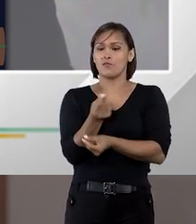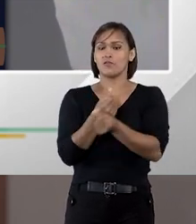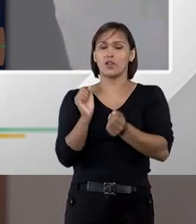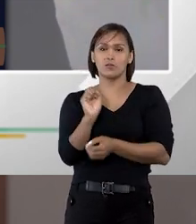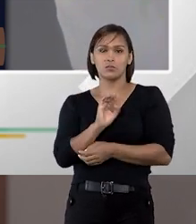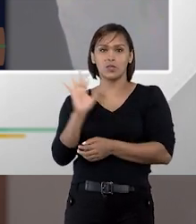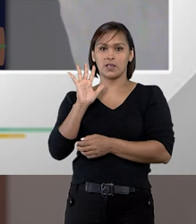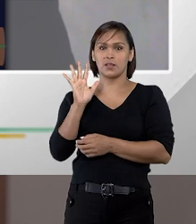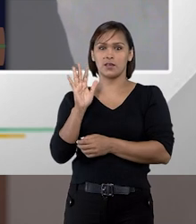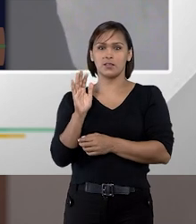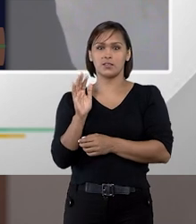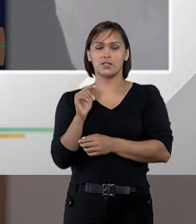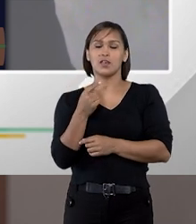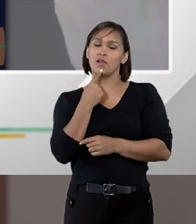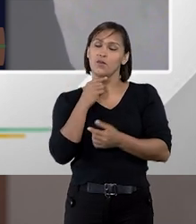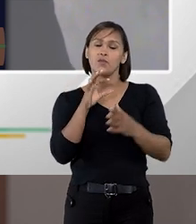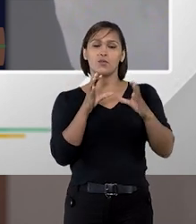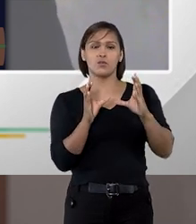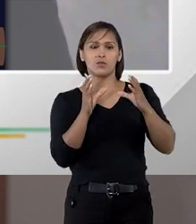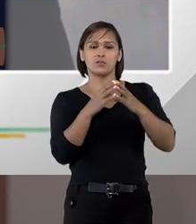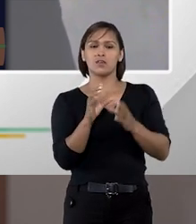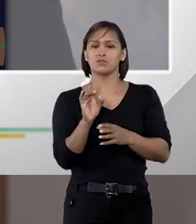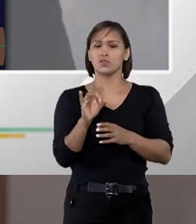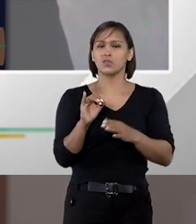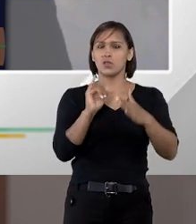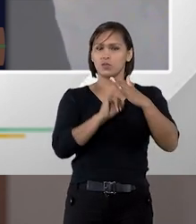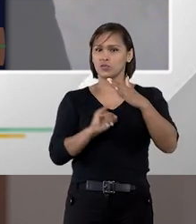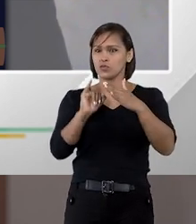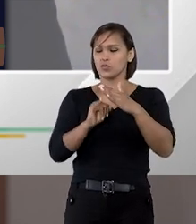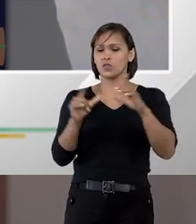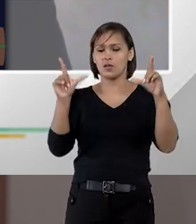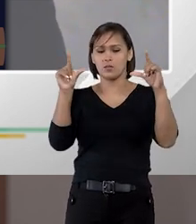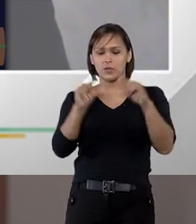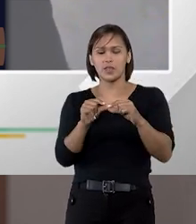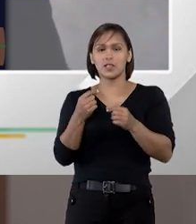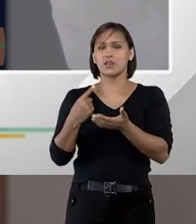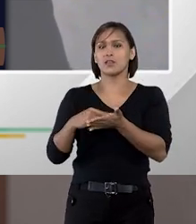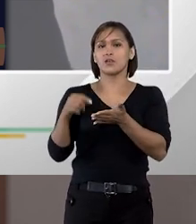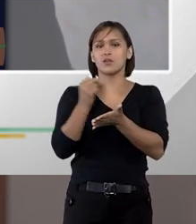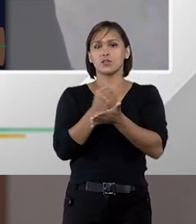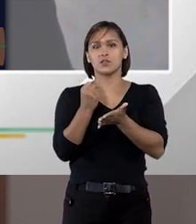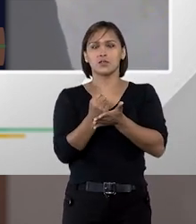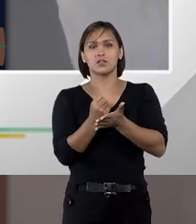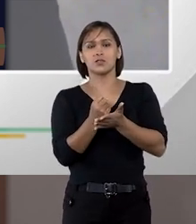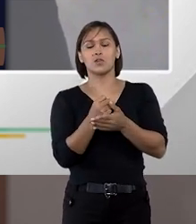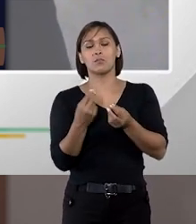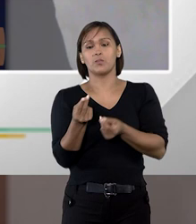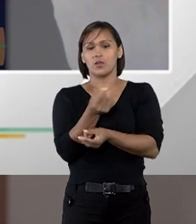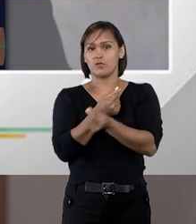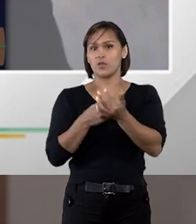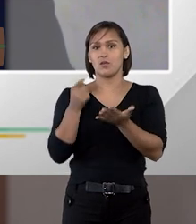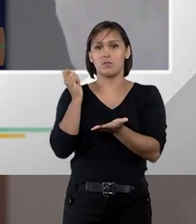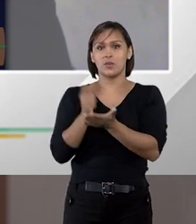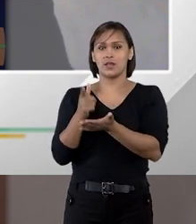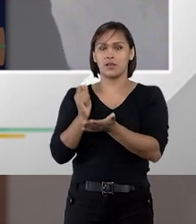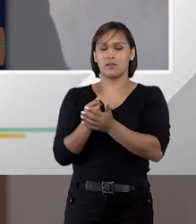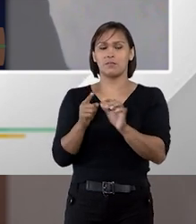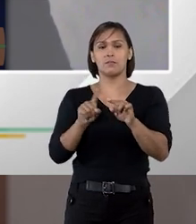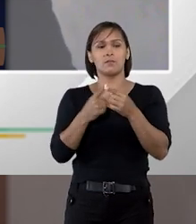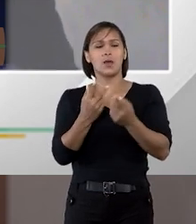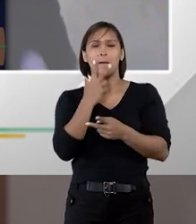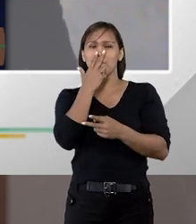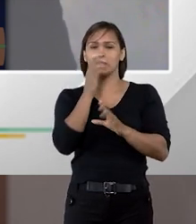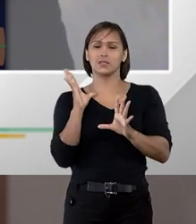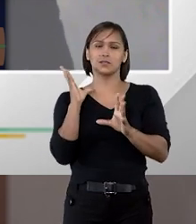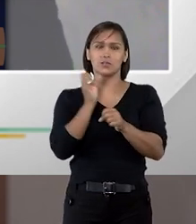valores mais elevados provavelmente o disputas de board não será um instituto para pequenas contratações até pelo seu custo mas me